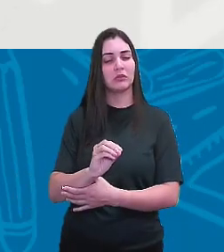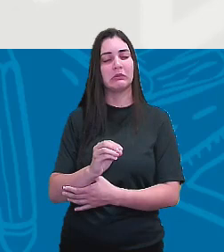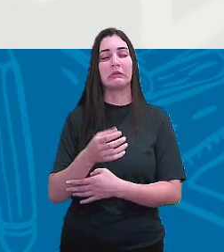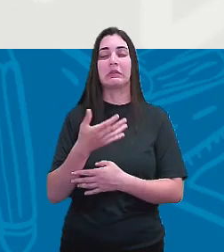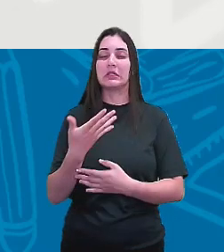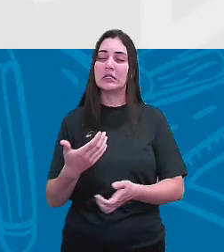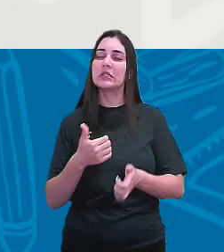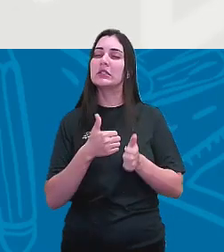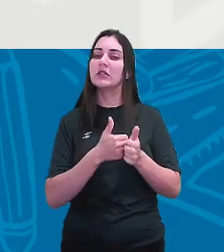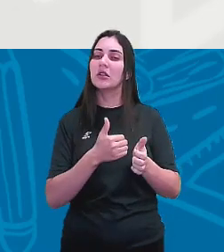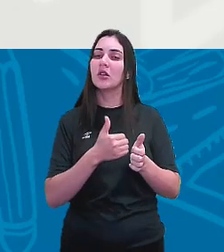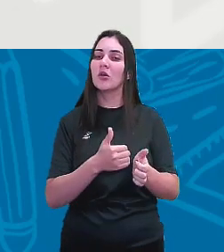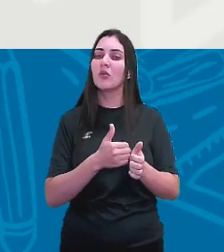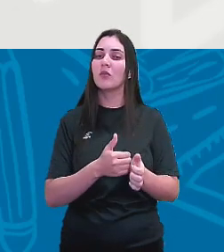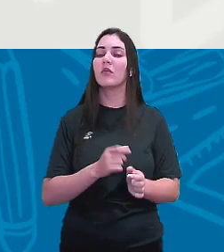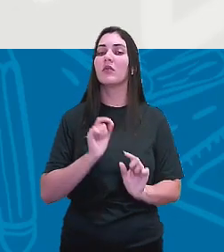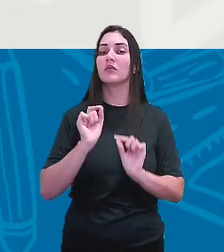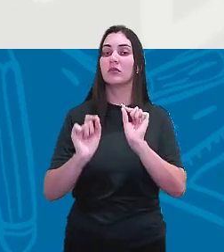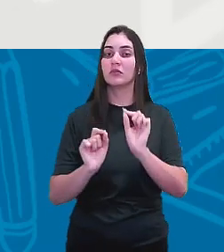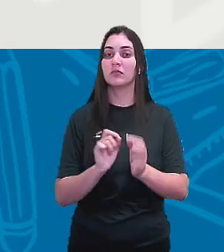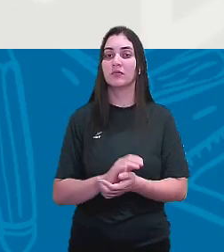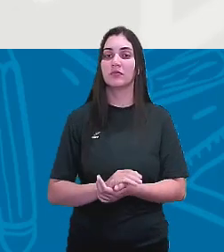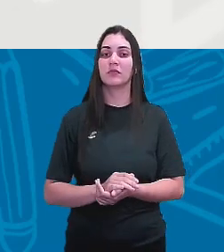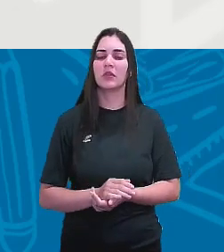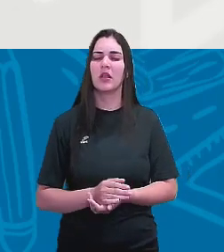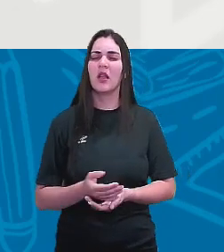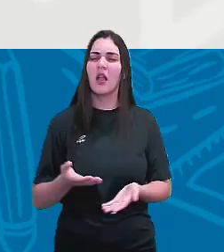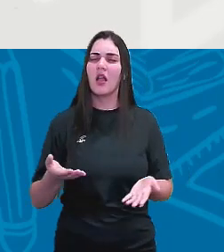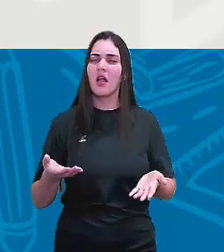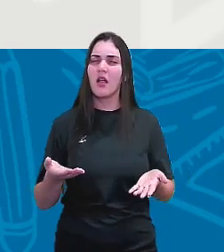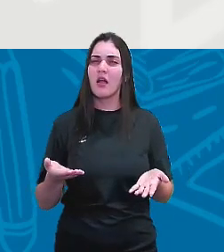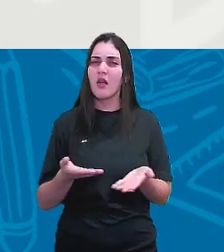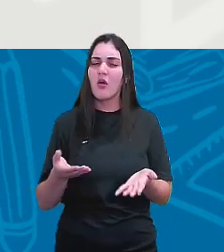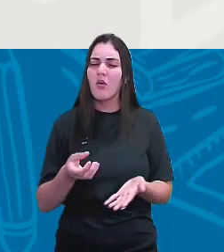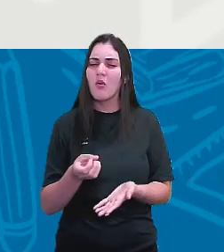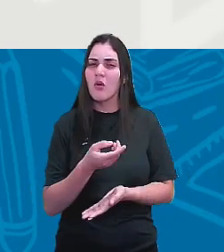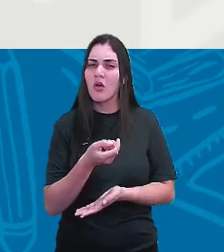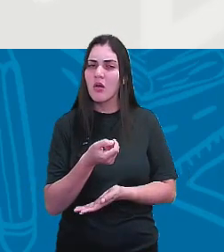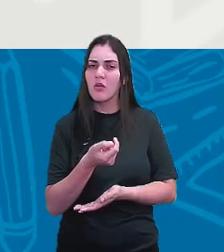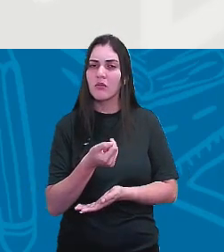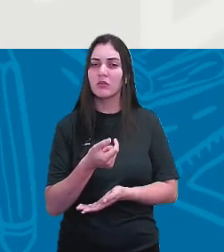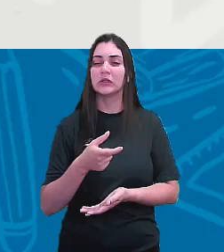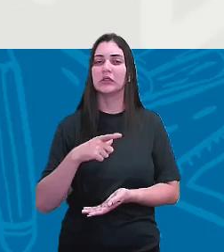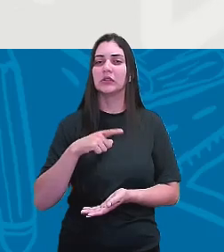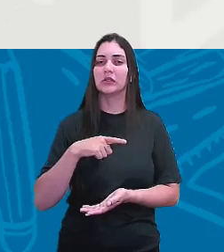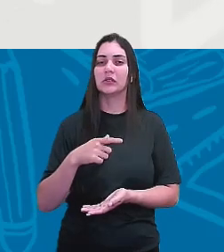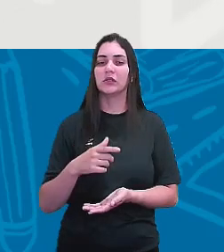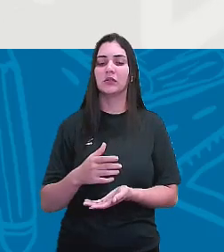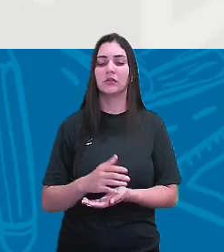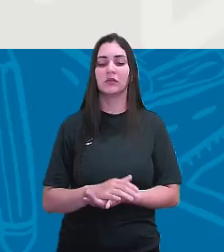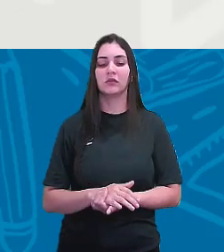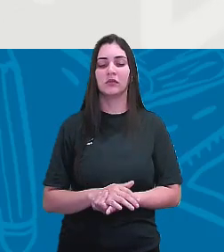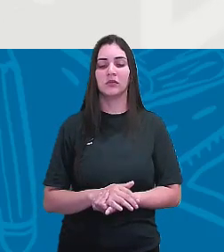acompanhando, mas recentemente aqui, ouve-se